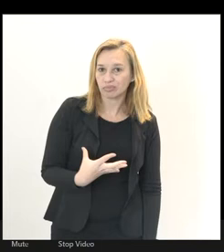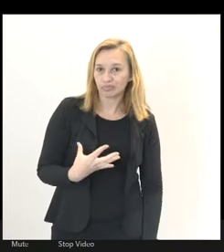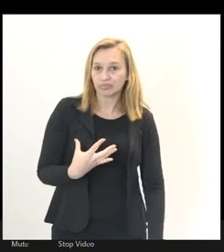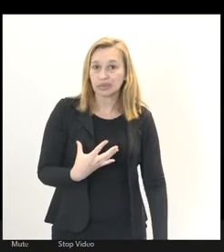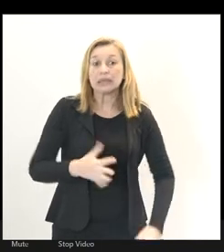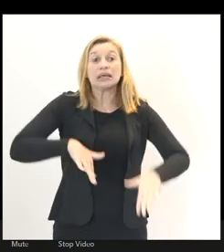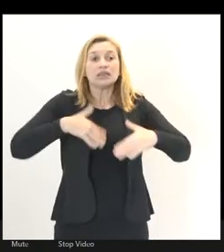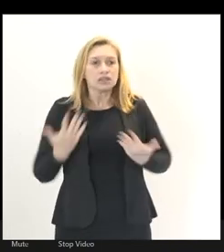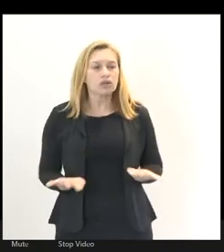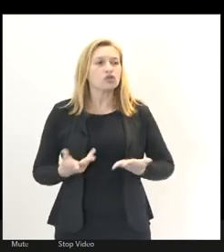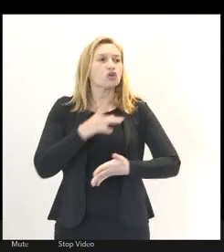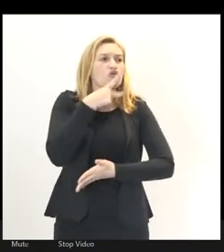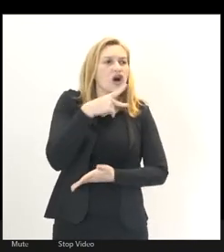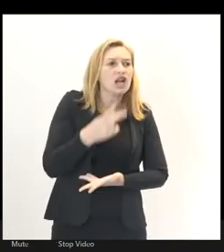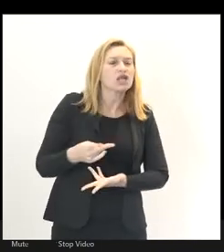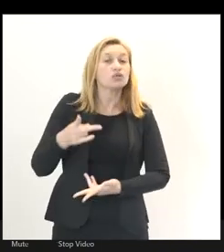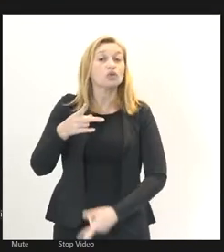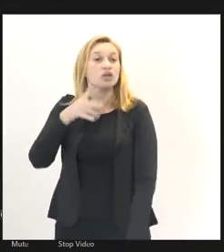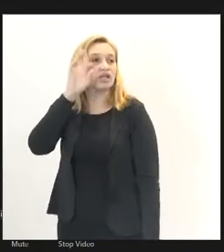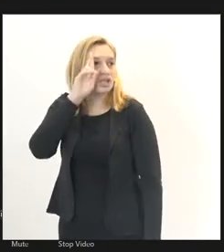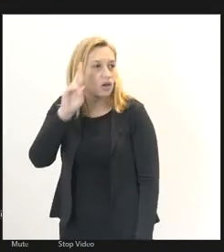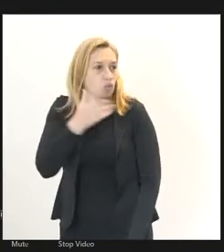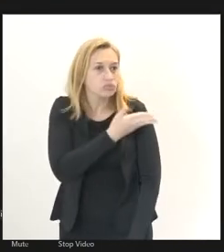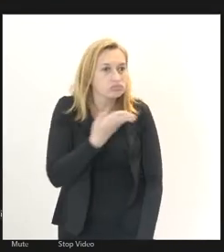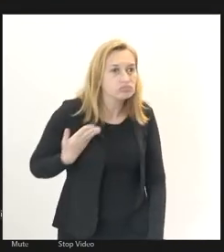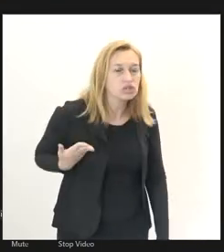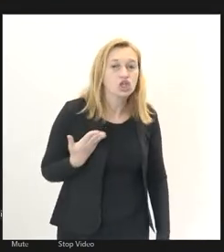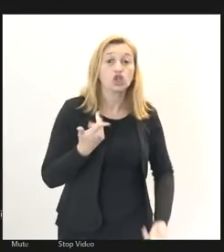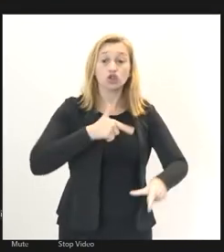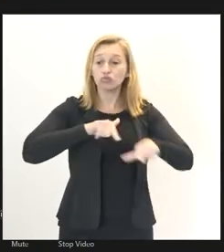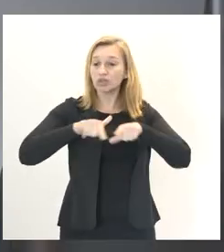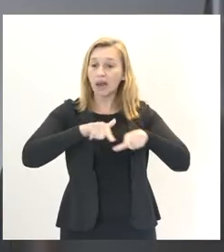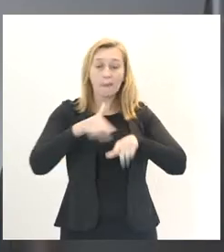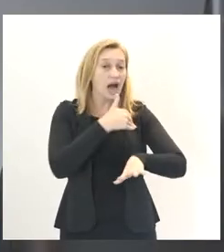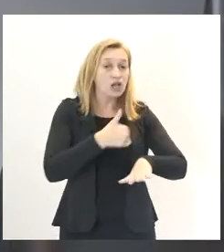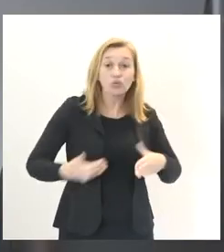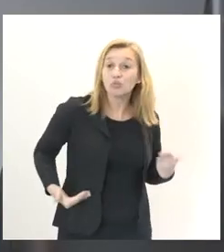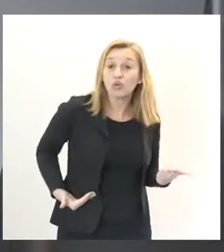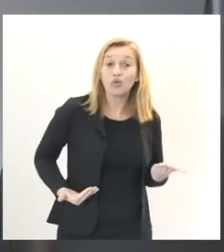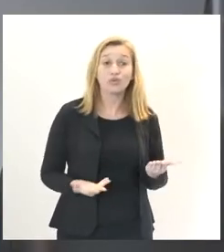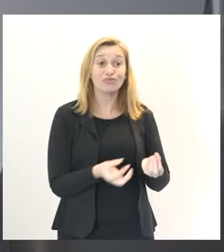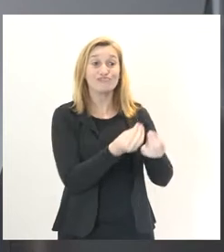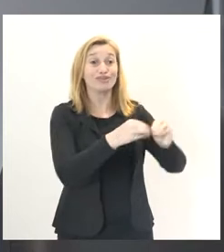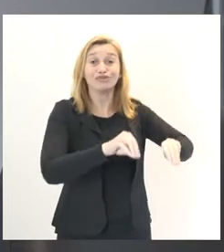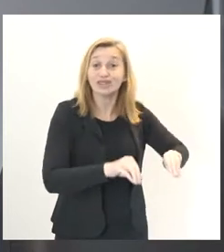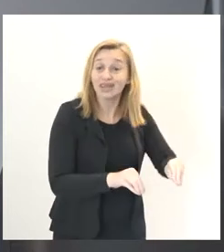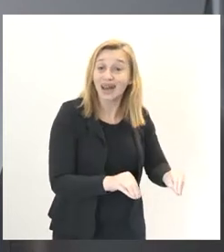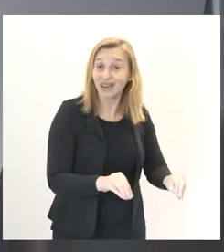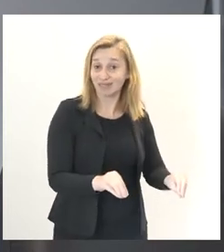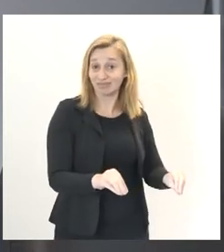Então, estamos falando, senhores, de um serviço público sucateado de propósito,